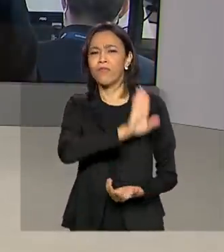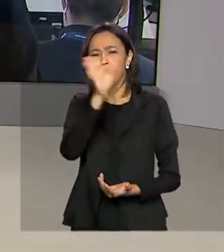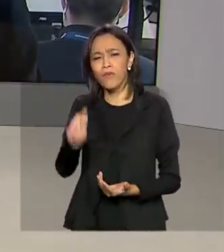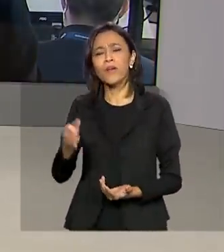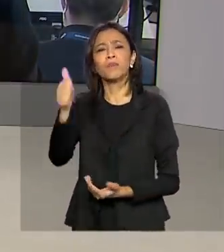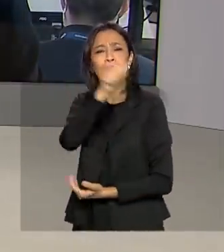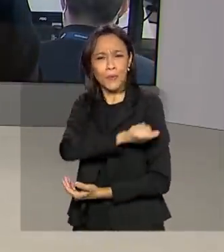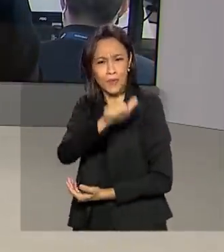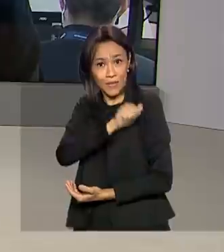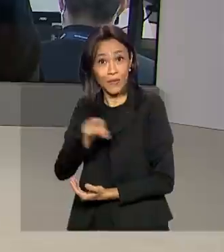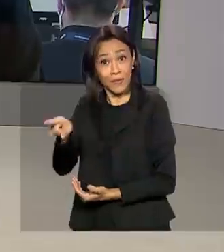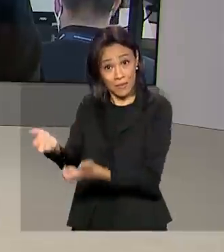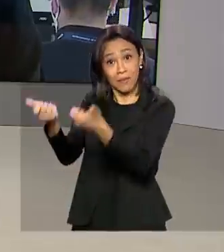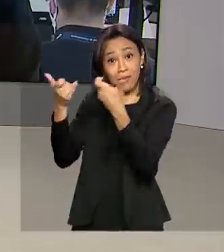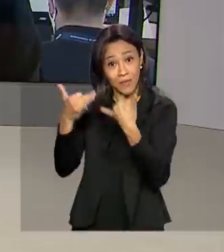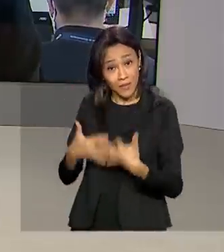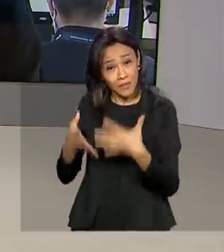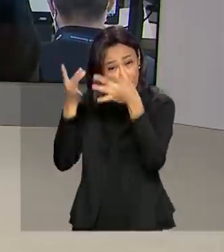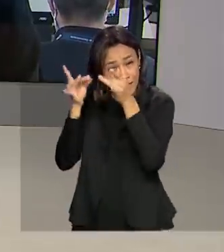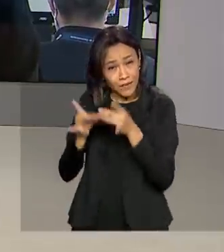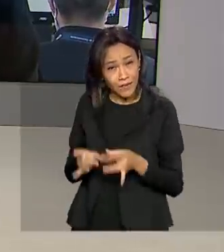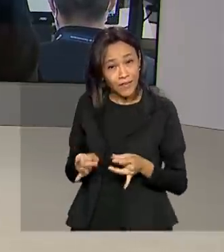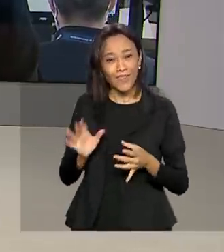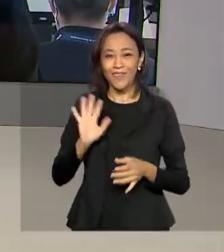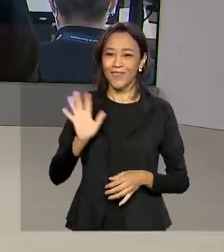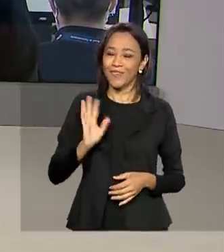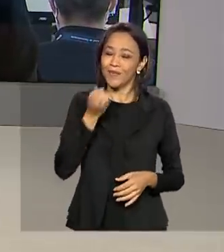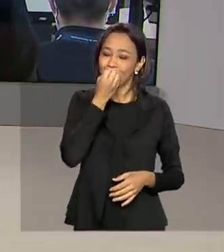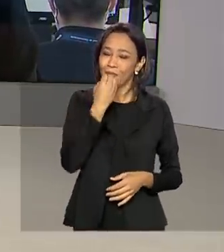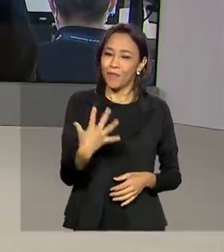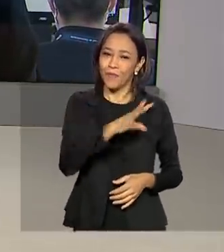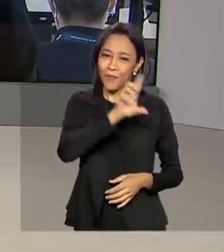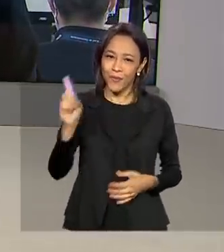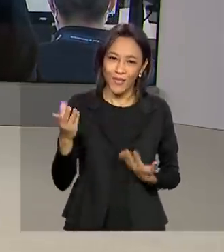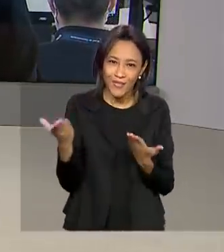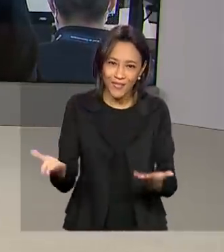O repórter Igor Santos conta para a gente os detalhes. Oi, Igor. Bom dia para você.